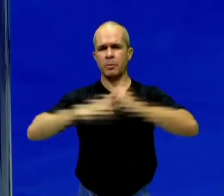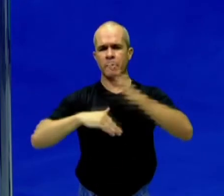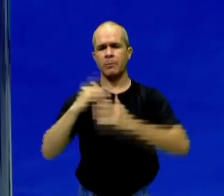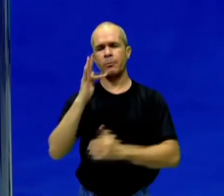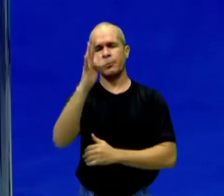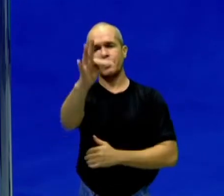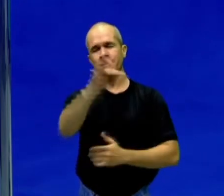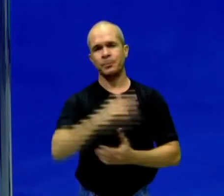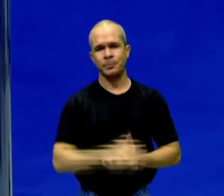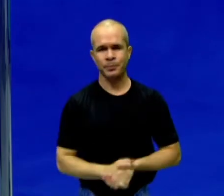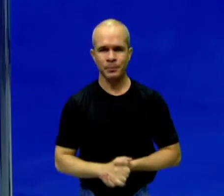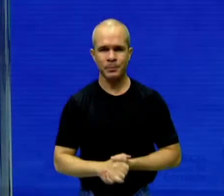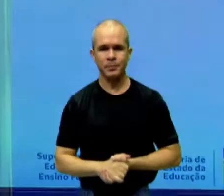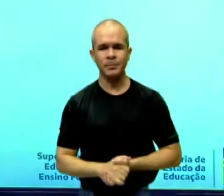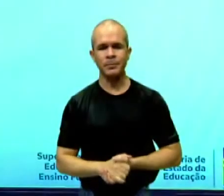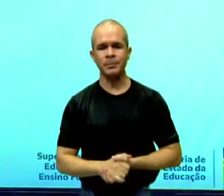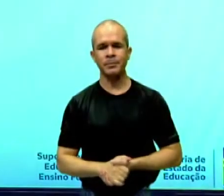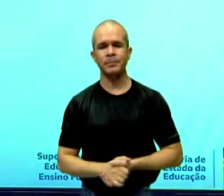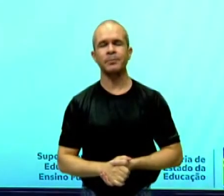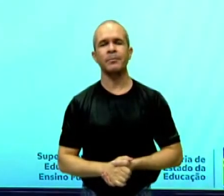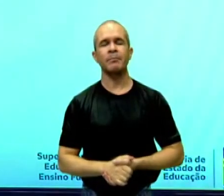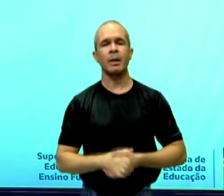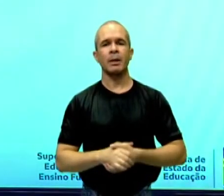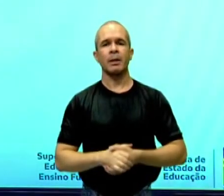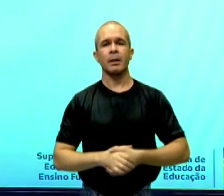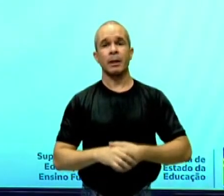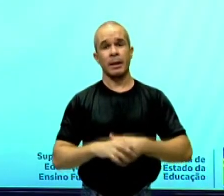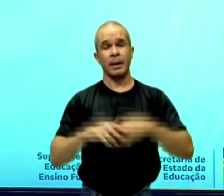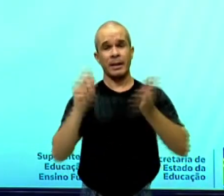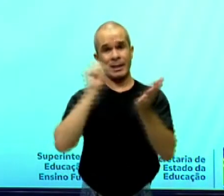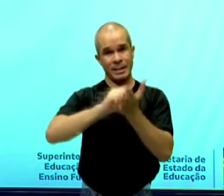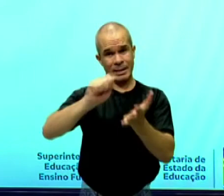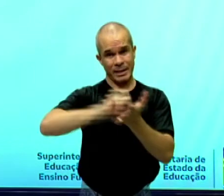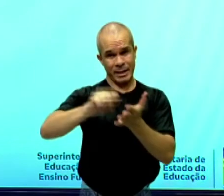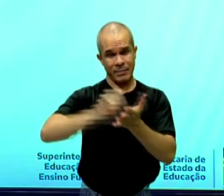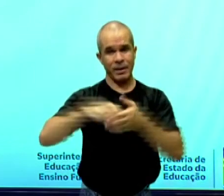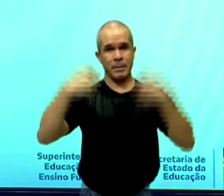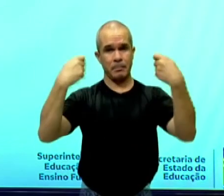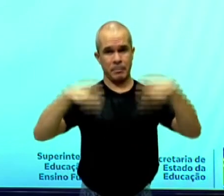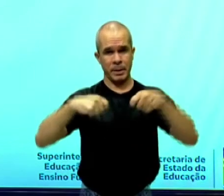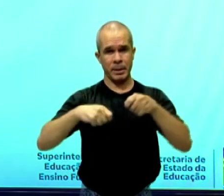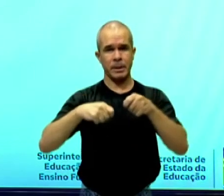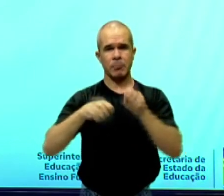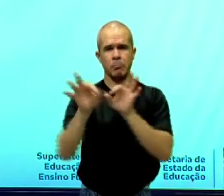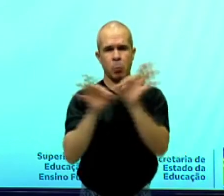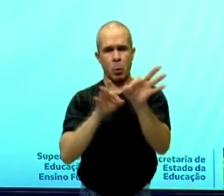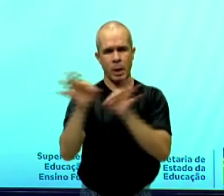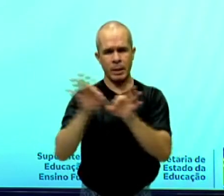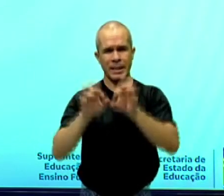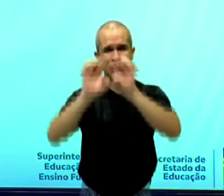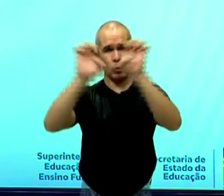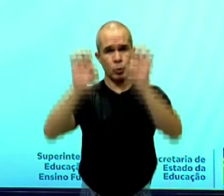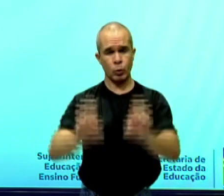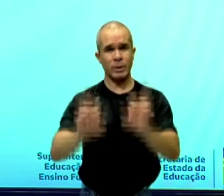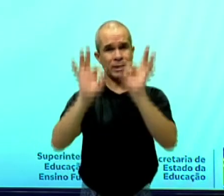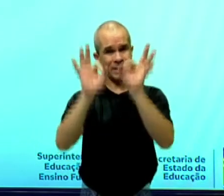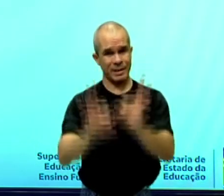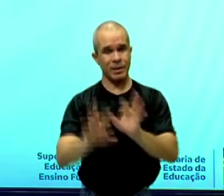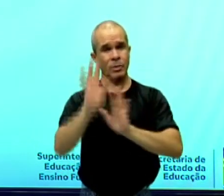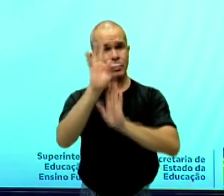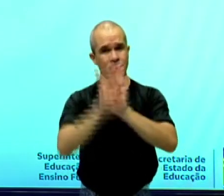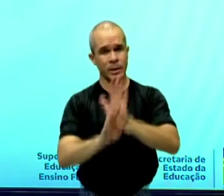ok? Seminário. Assim como a escrita requer procedimentos específicos para realizá-la, os textos